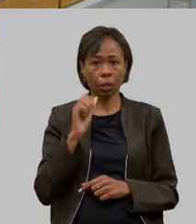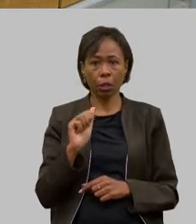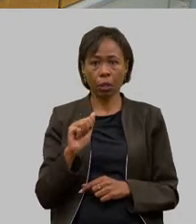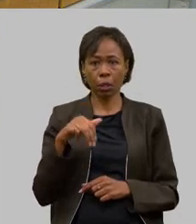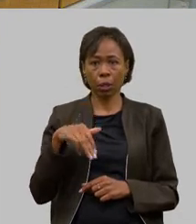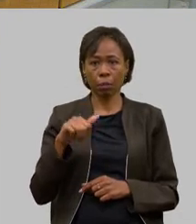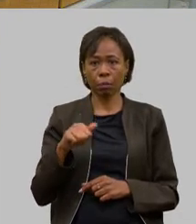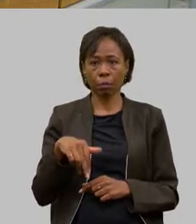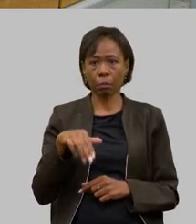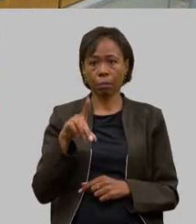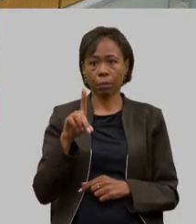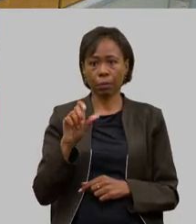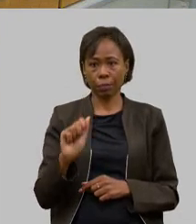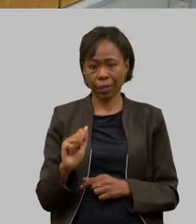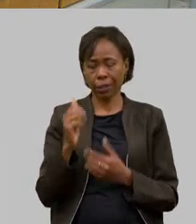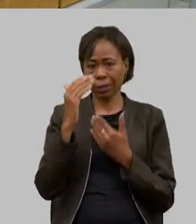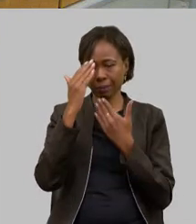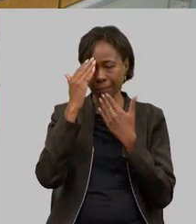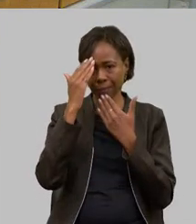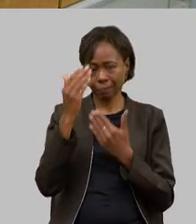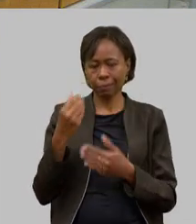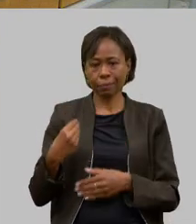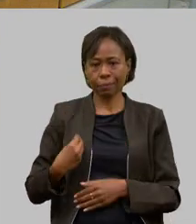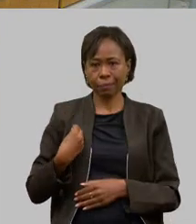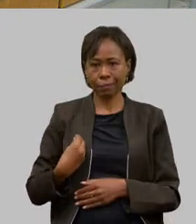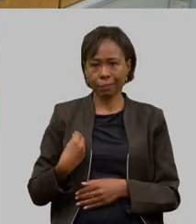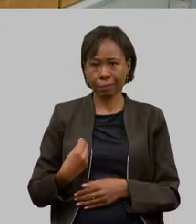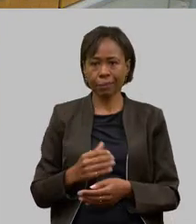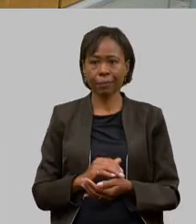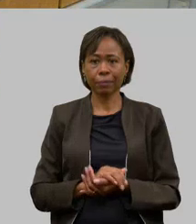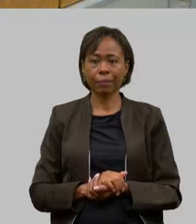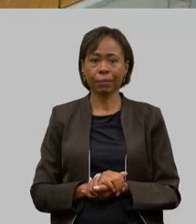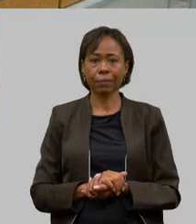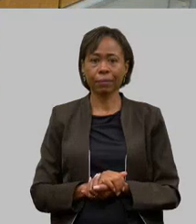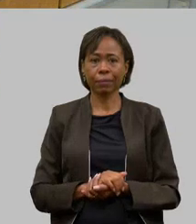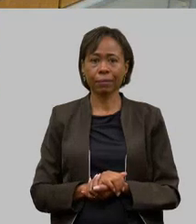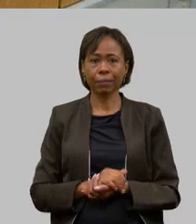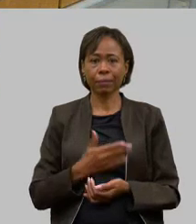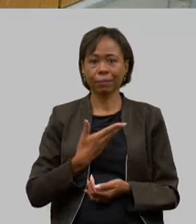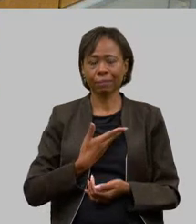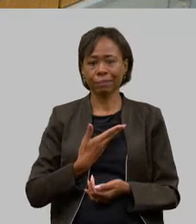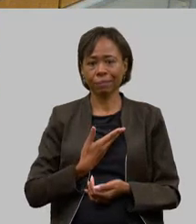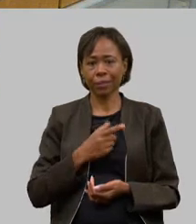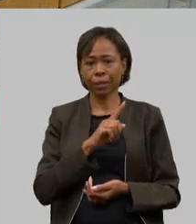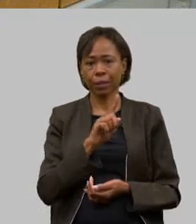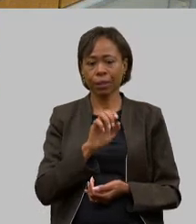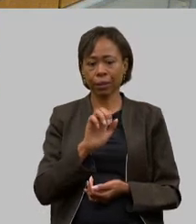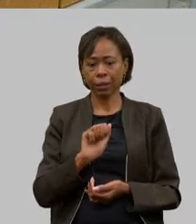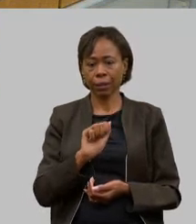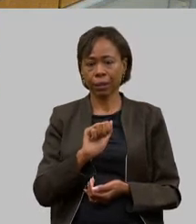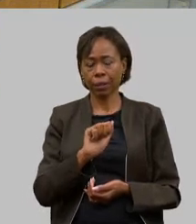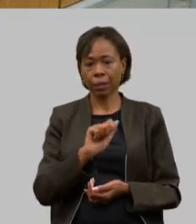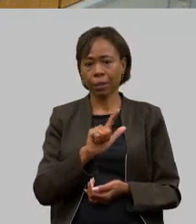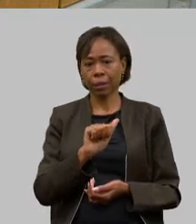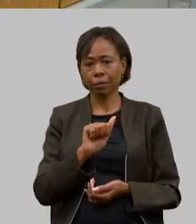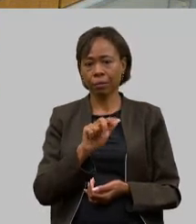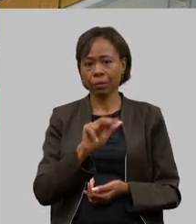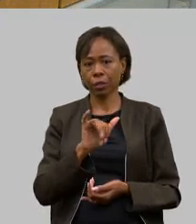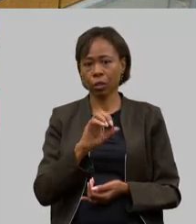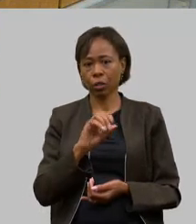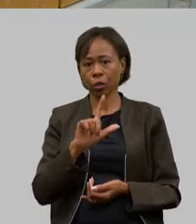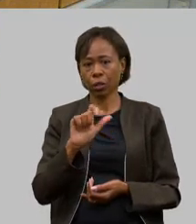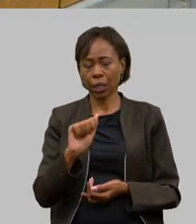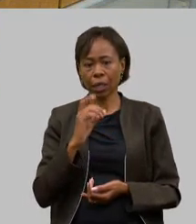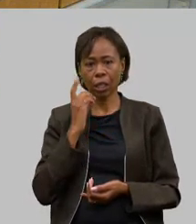agradecer a deputada pela presença nosso amigo Zé La Viola deputado estadual presente aqui